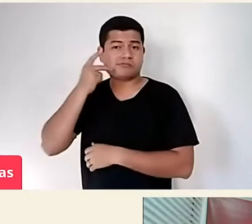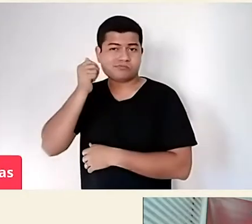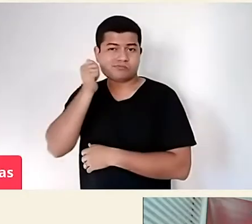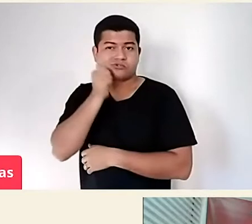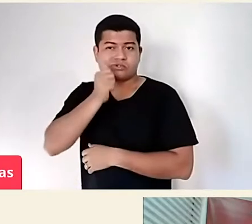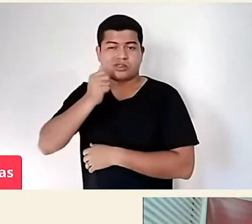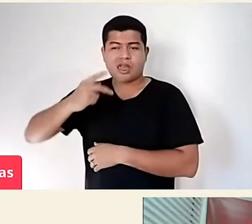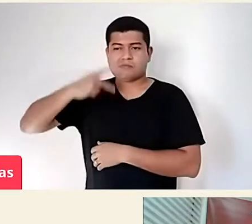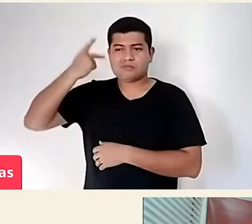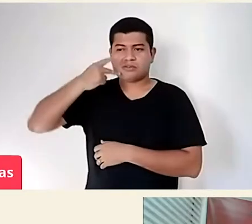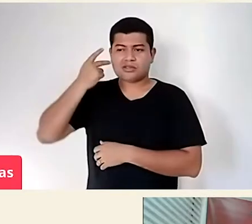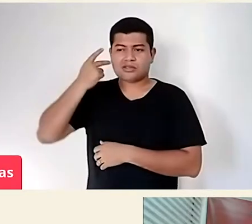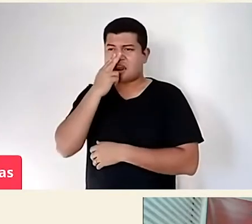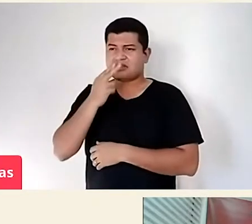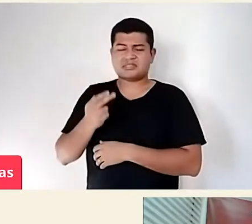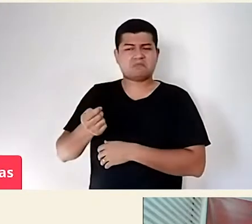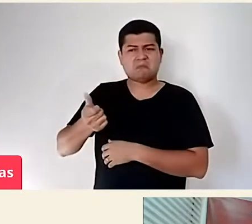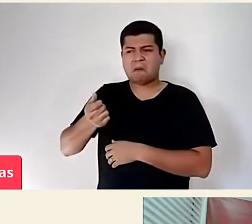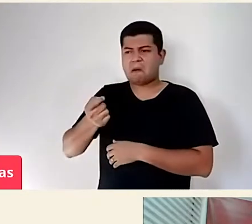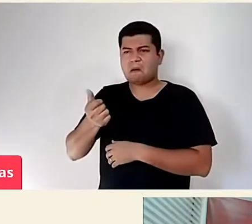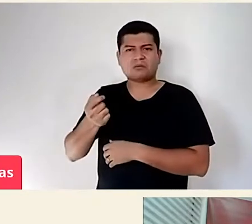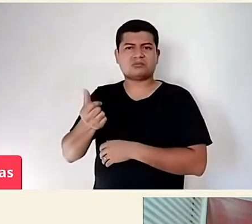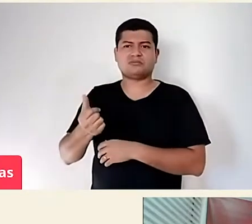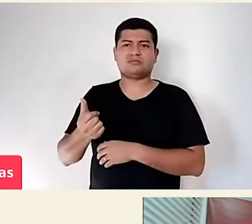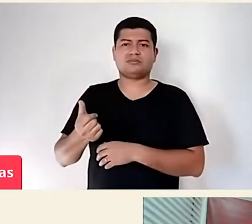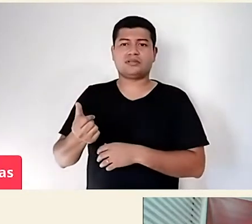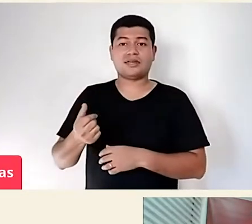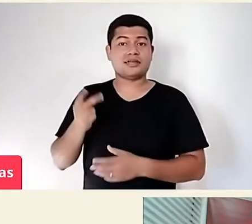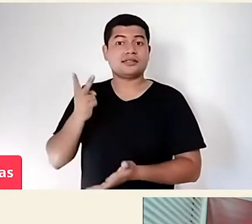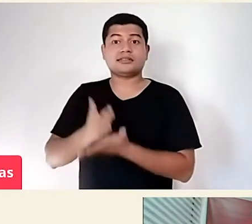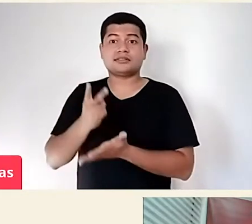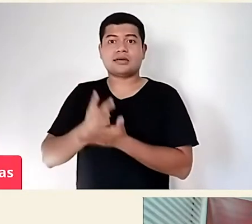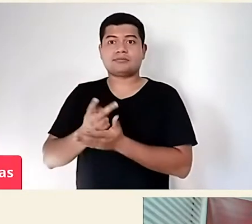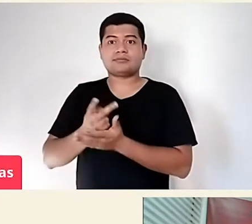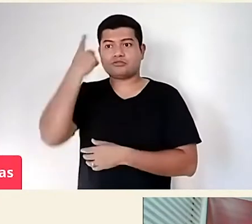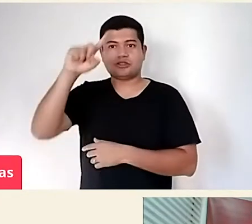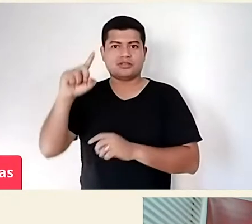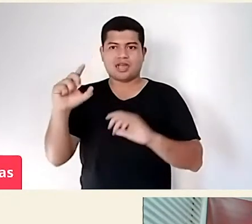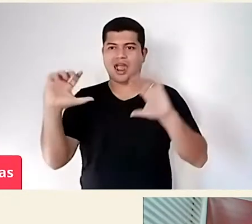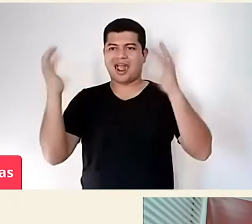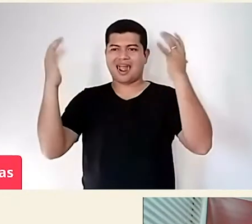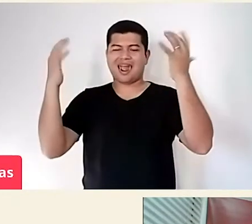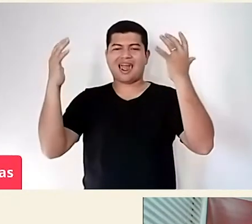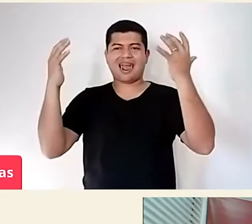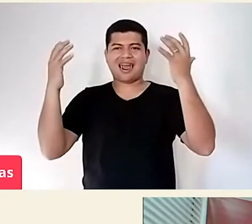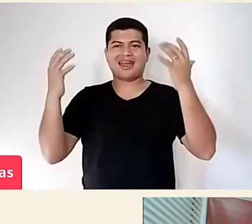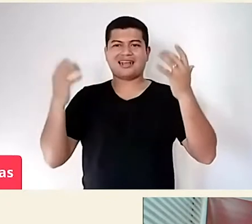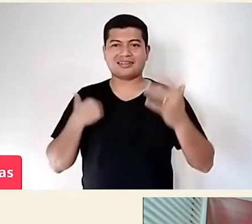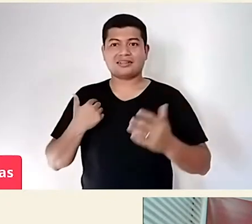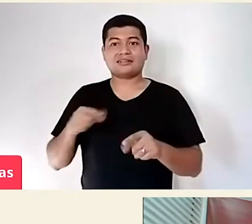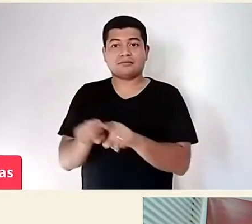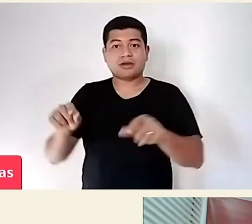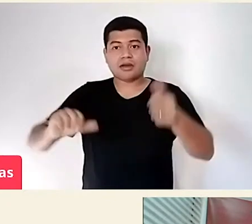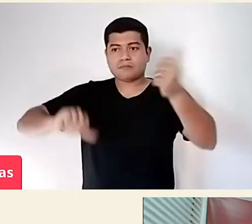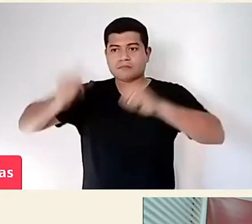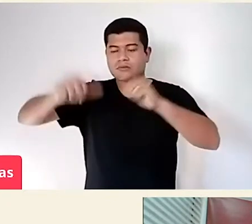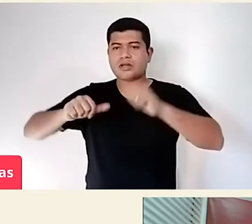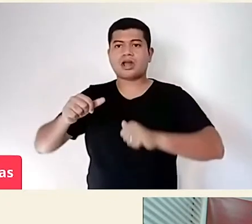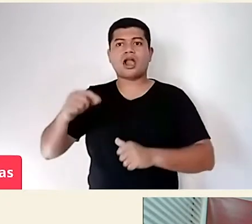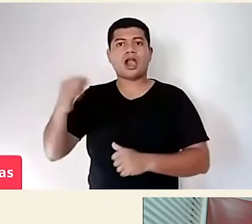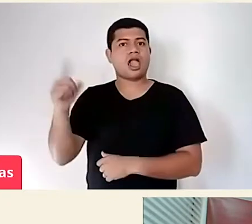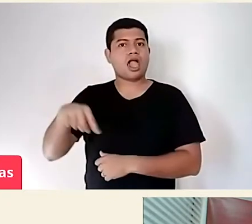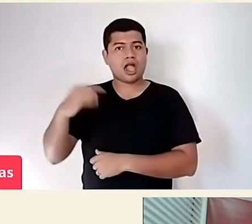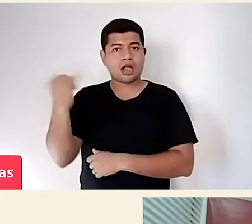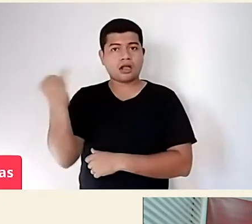E sempre que se tem um dia para comemorar ou um dia para analisar isso, é importante porque são assuntos que